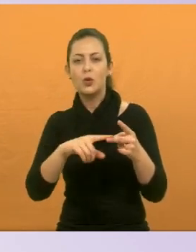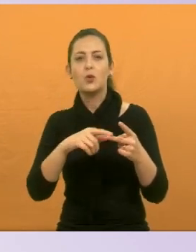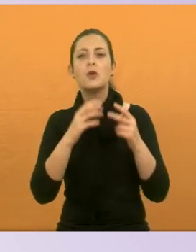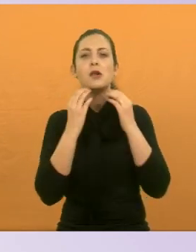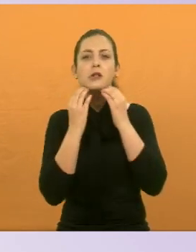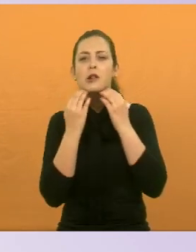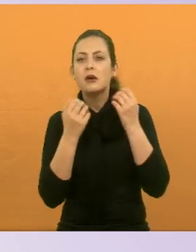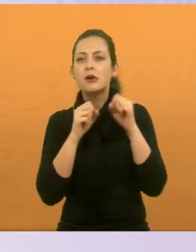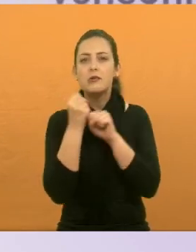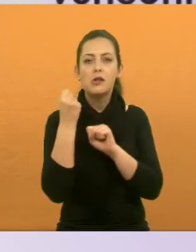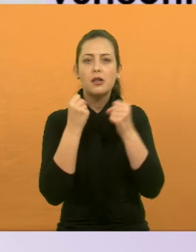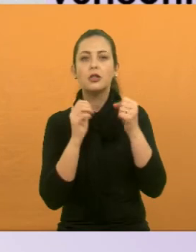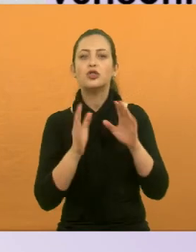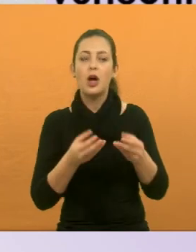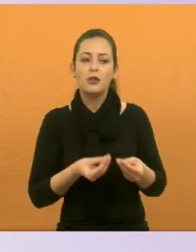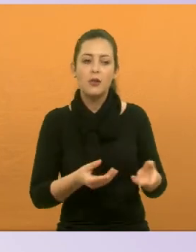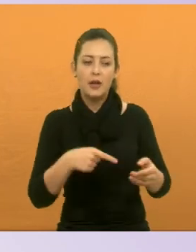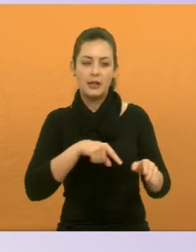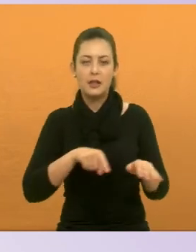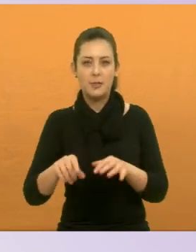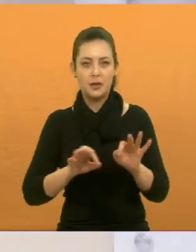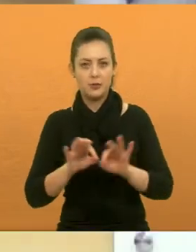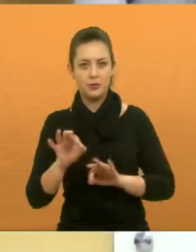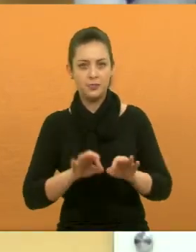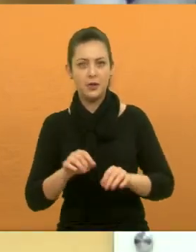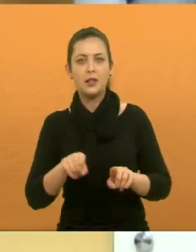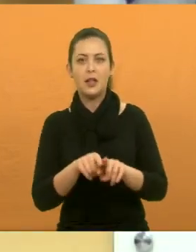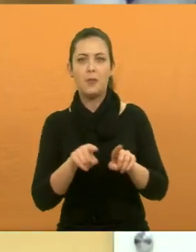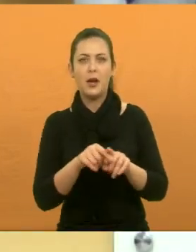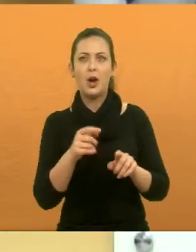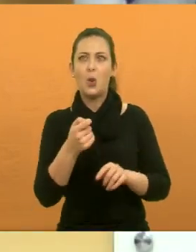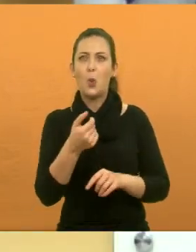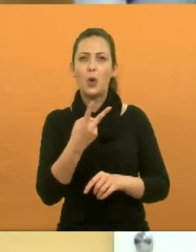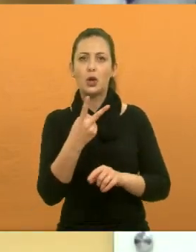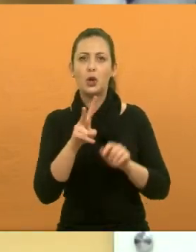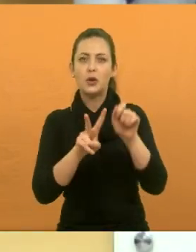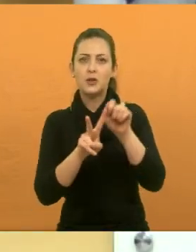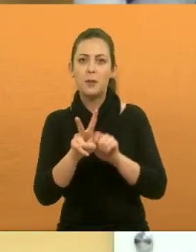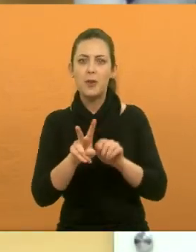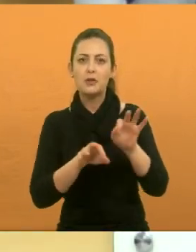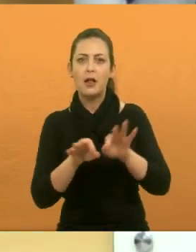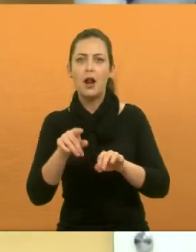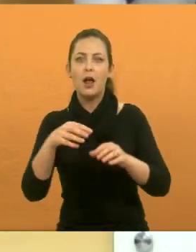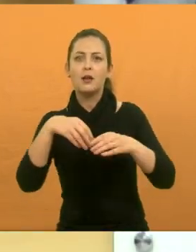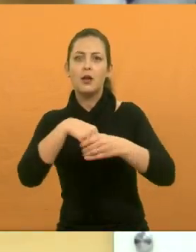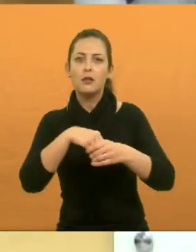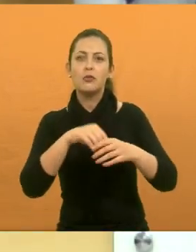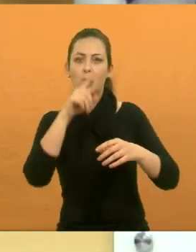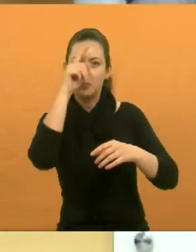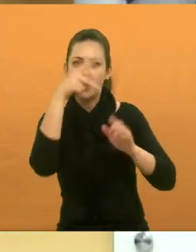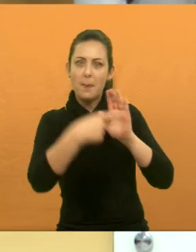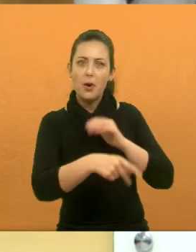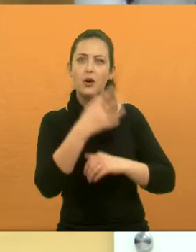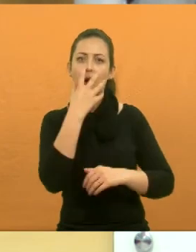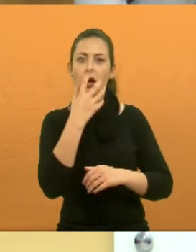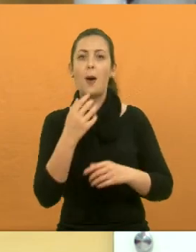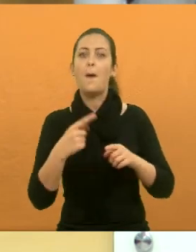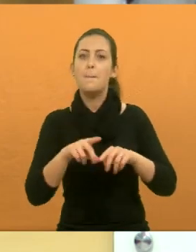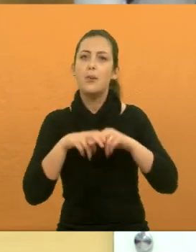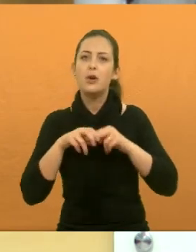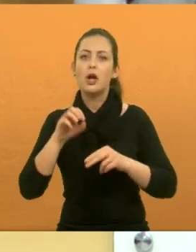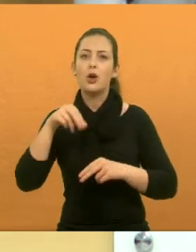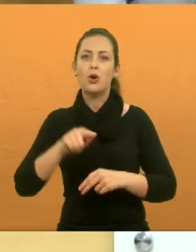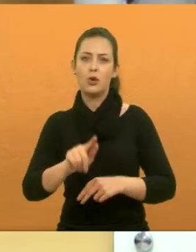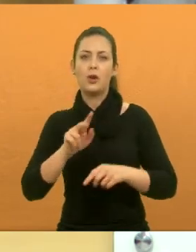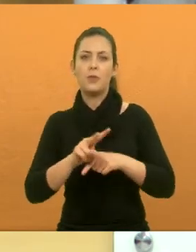maxilar quebrado, mas ele já foi doado essa semana. Também ficou internado quase dois meses. mostrando a importância para vocês das ONGs de proteção animal.